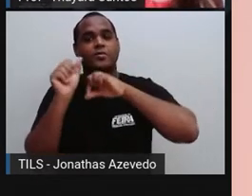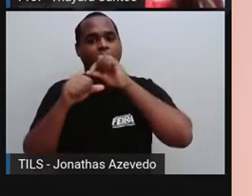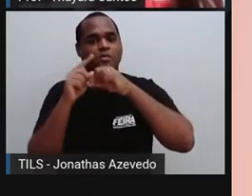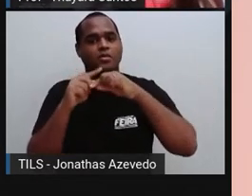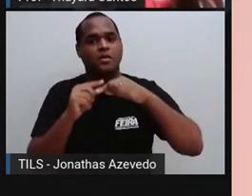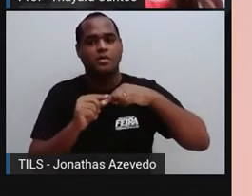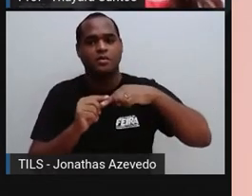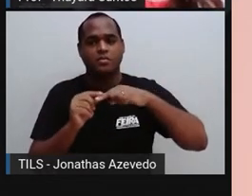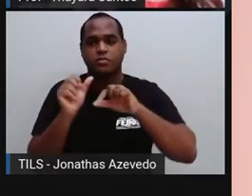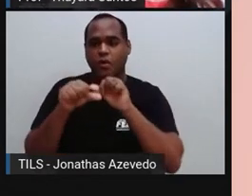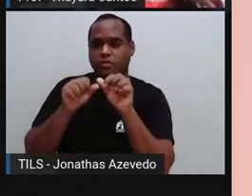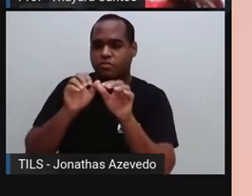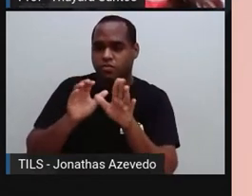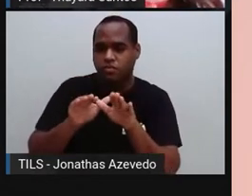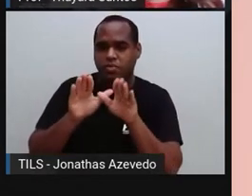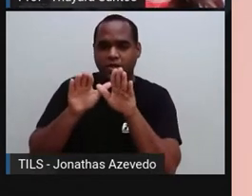jovem,